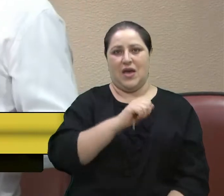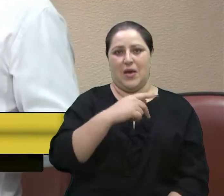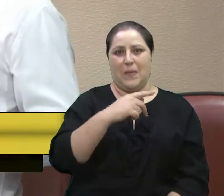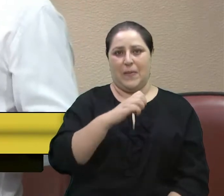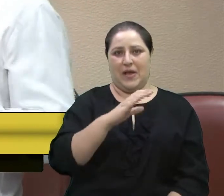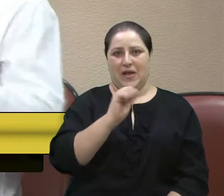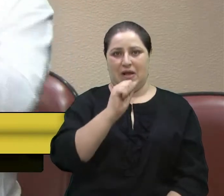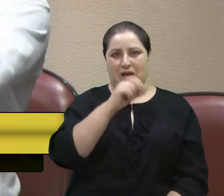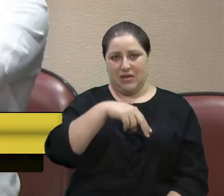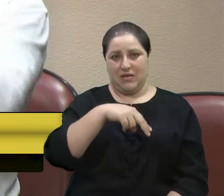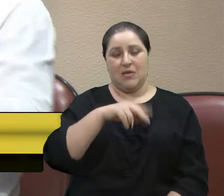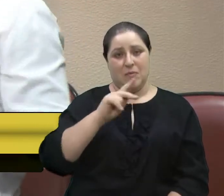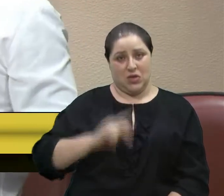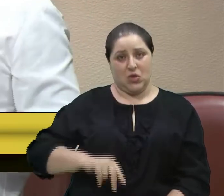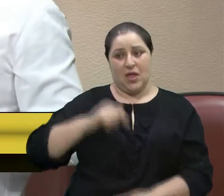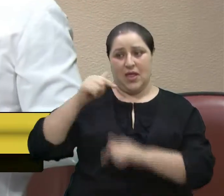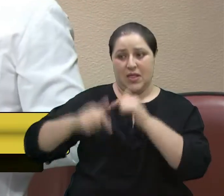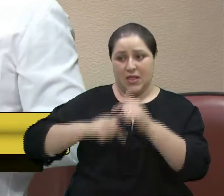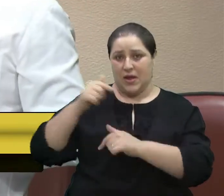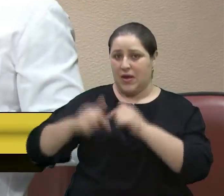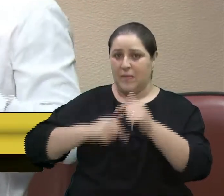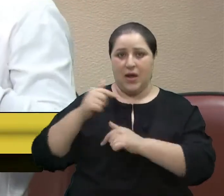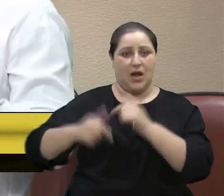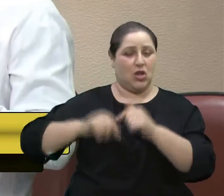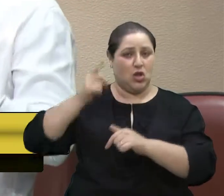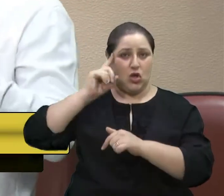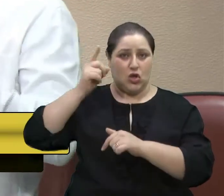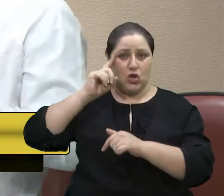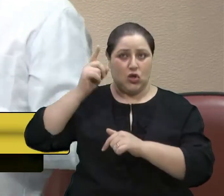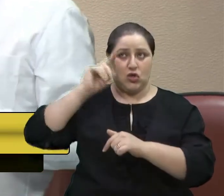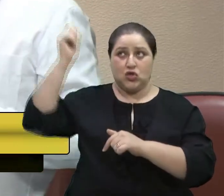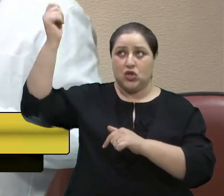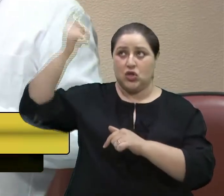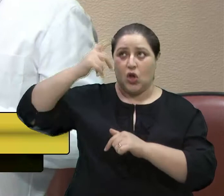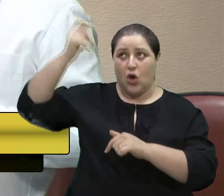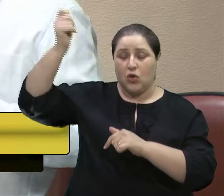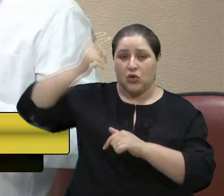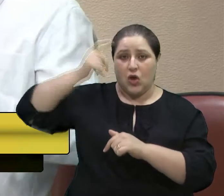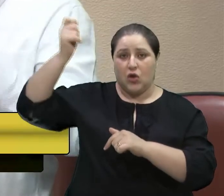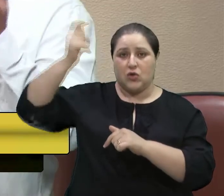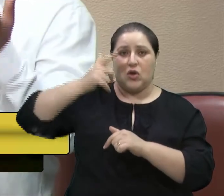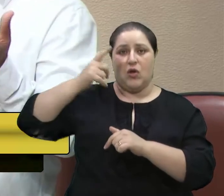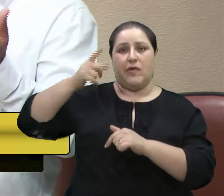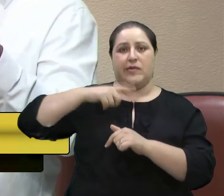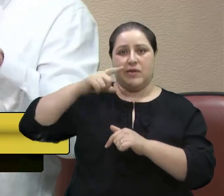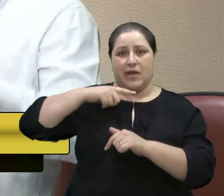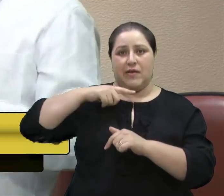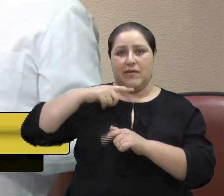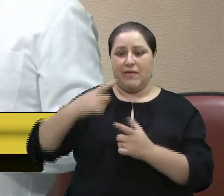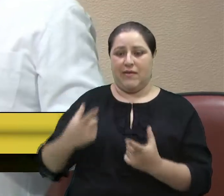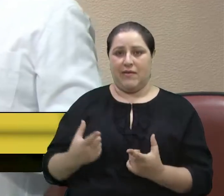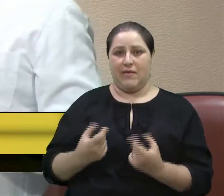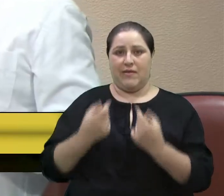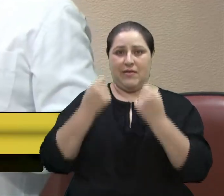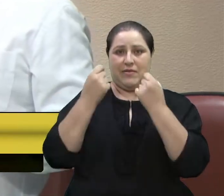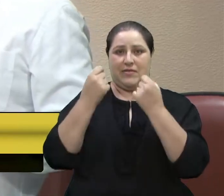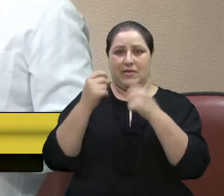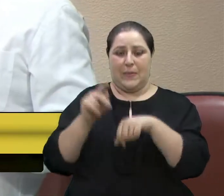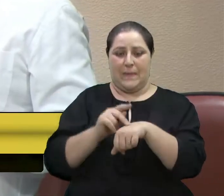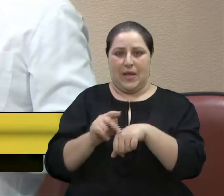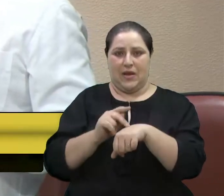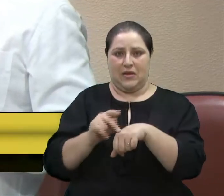com câncer de pele, vereador Renato, e muitas vezes, não descoberto precocemente,